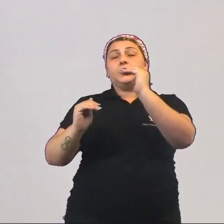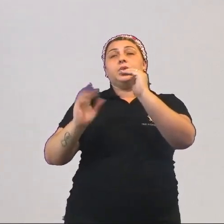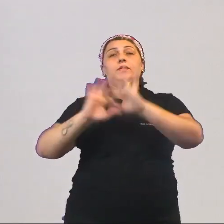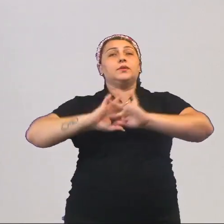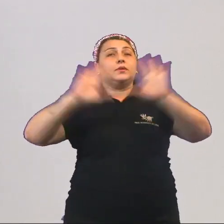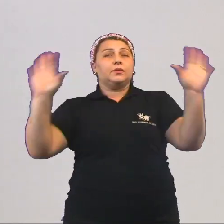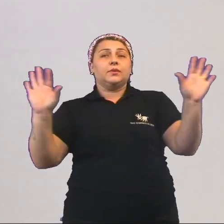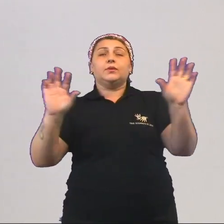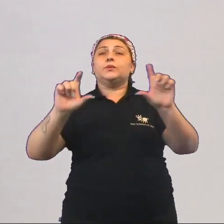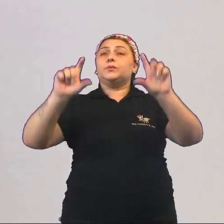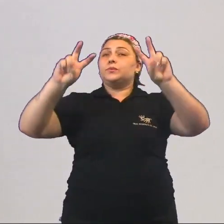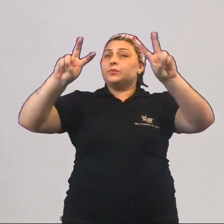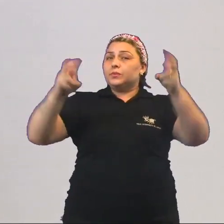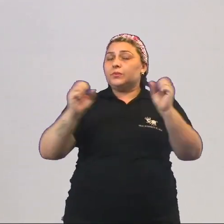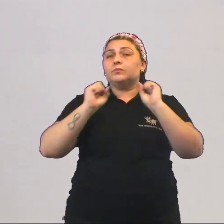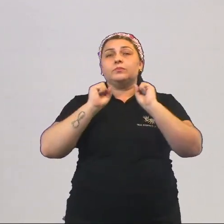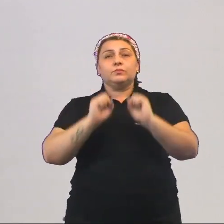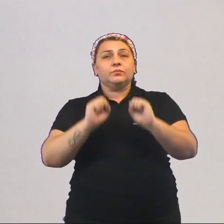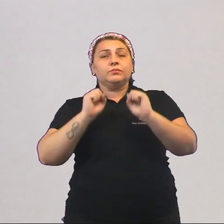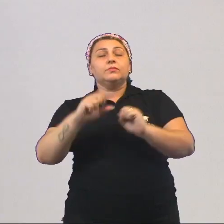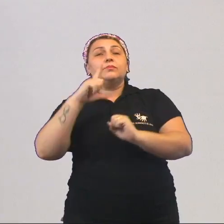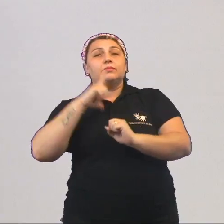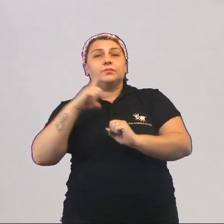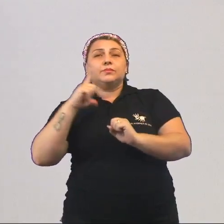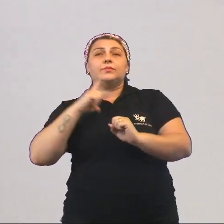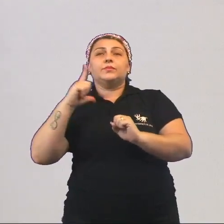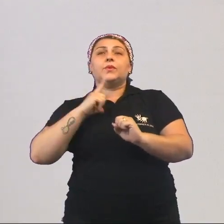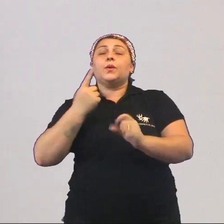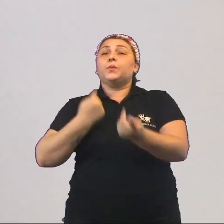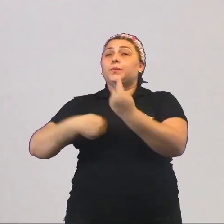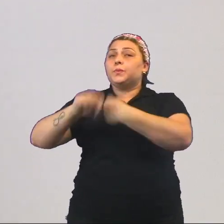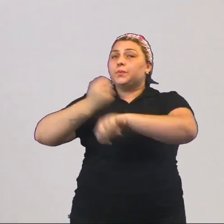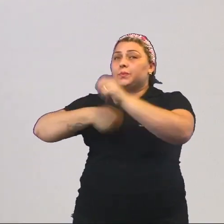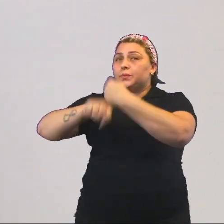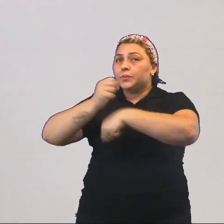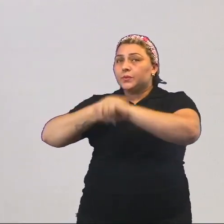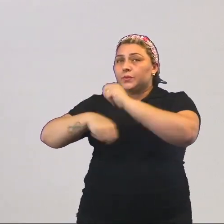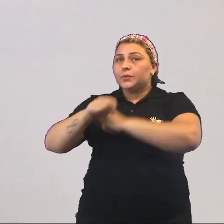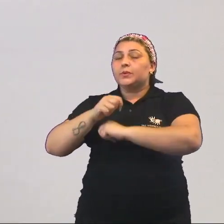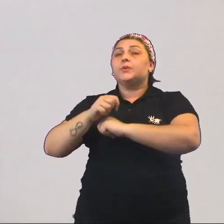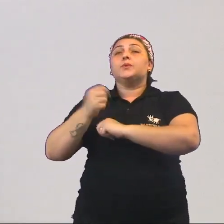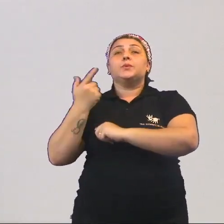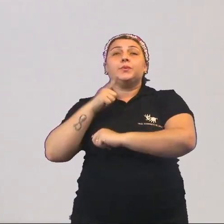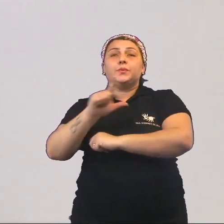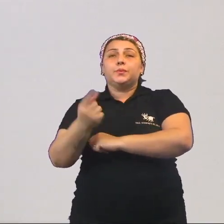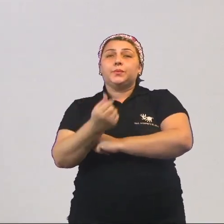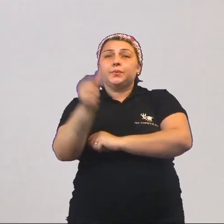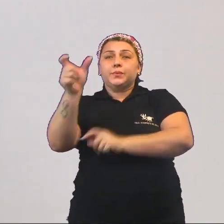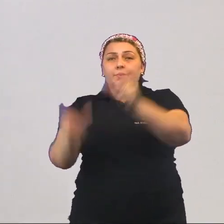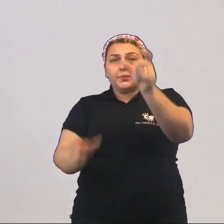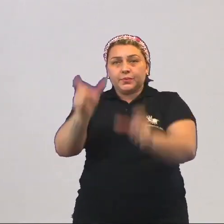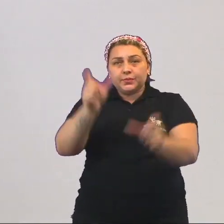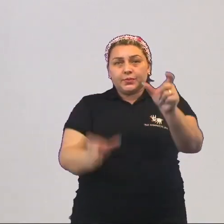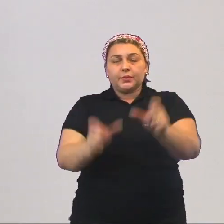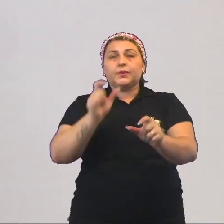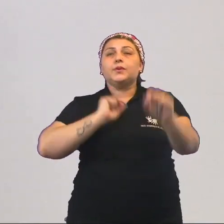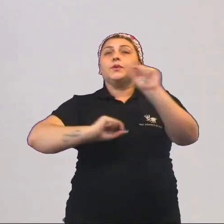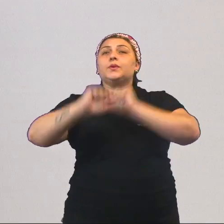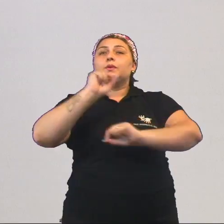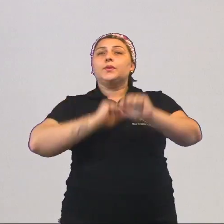Independente desses termos que podem ser empregados, o poder econômico, o poder aquisitivo das pessoas, é que